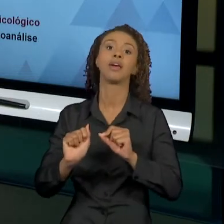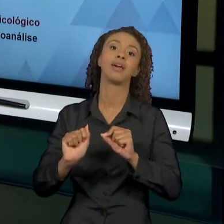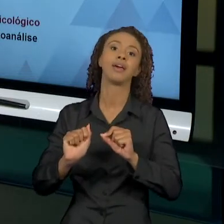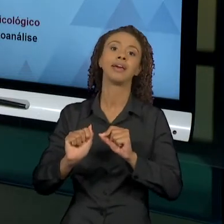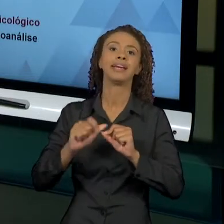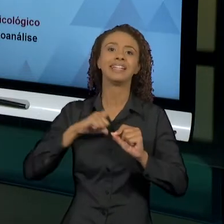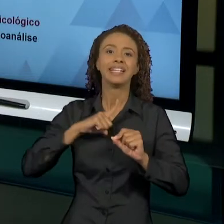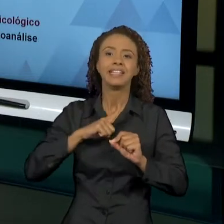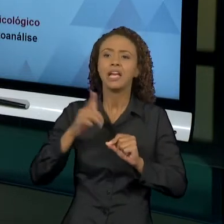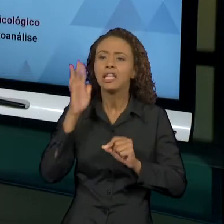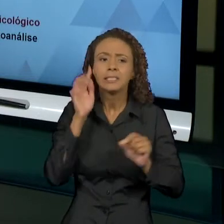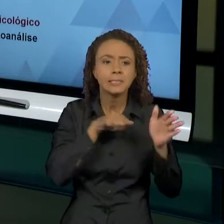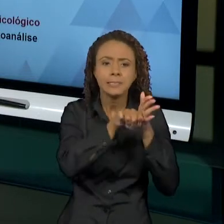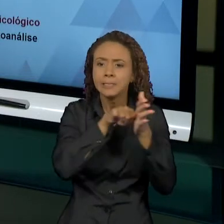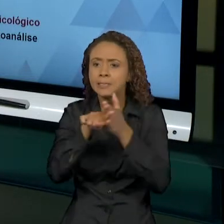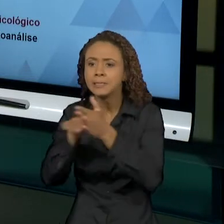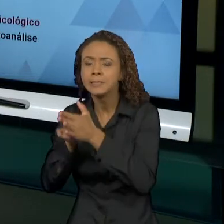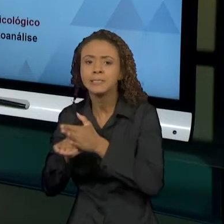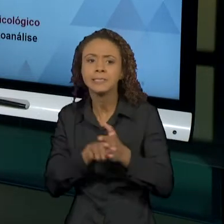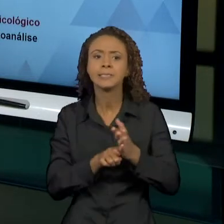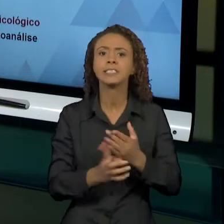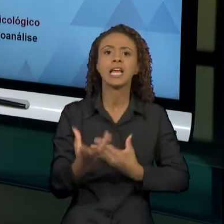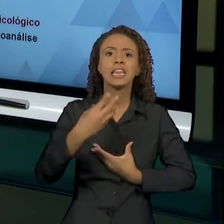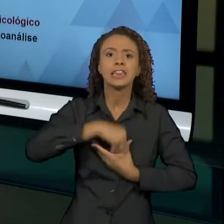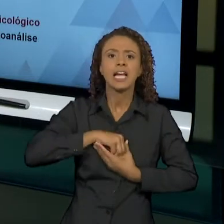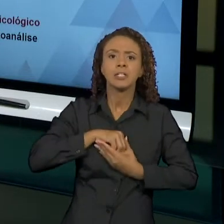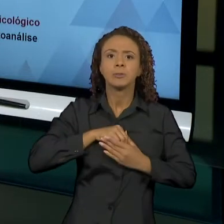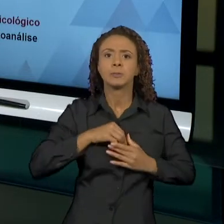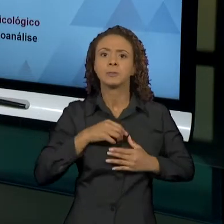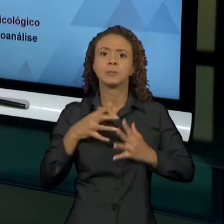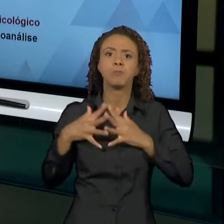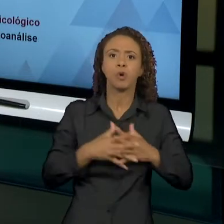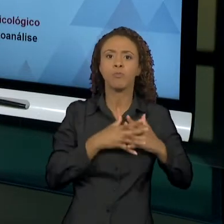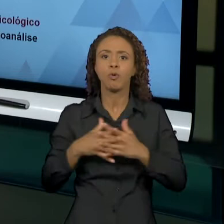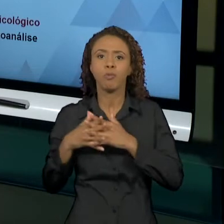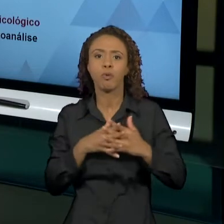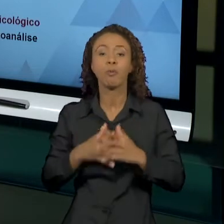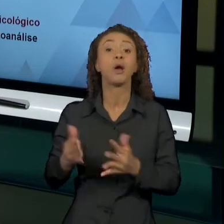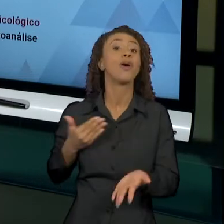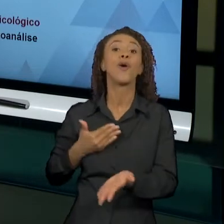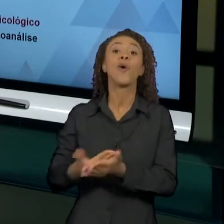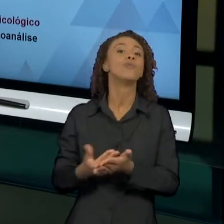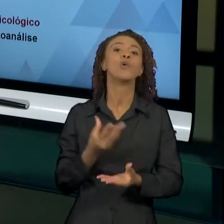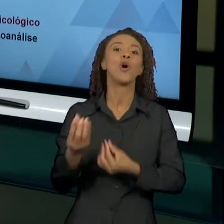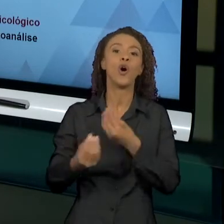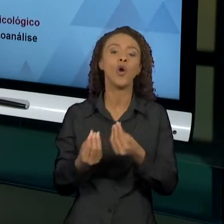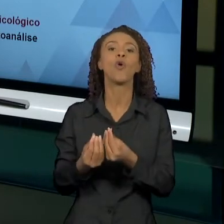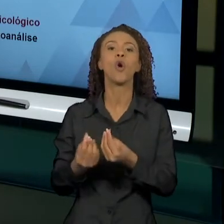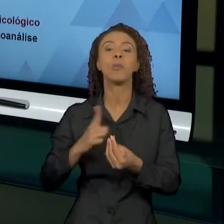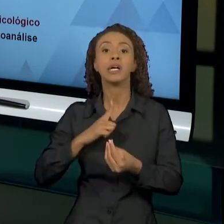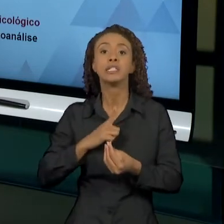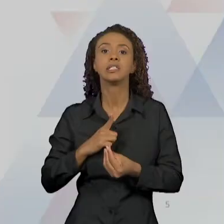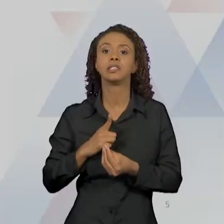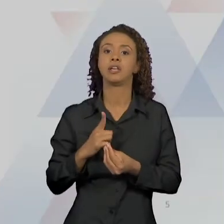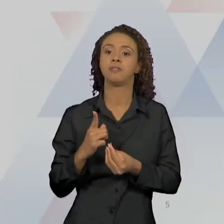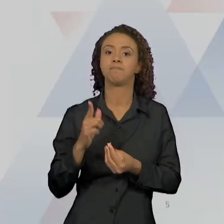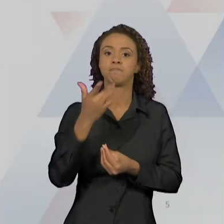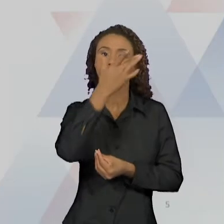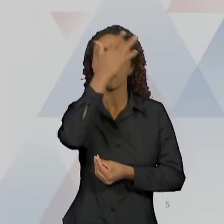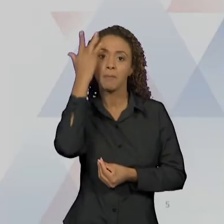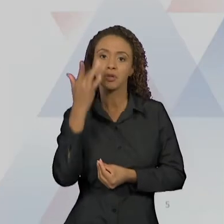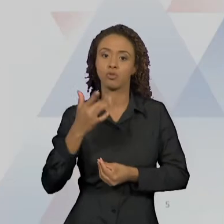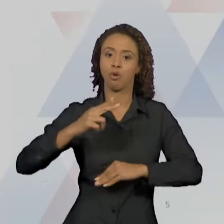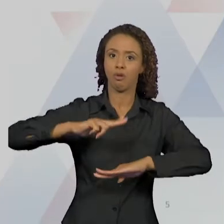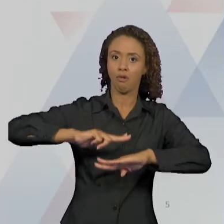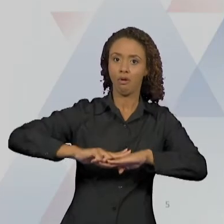tipos de desordens nervosas. O início dos estudos com os pacientes psicóticos e a construção de uma teoria da